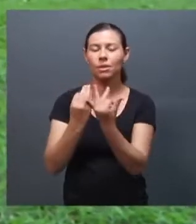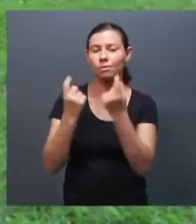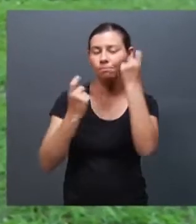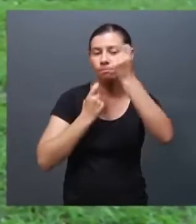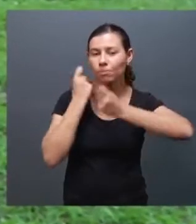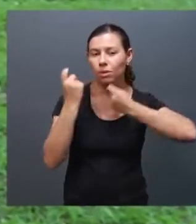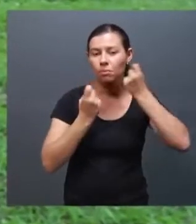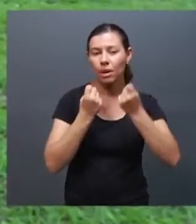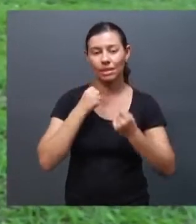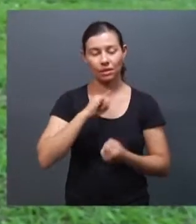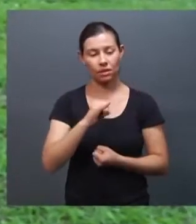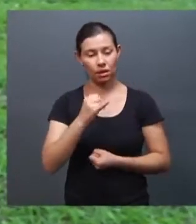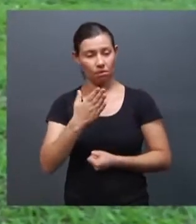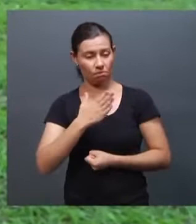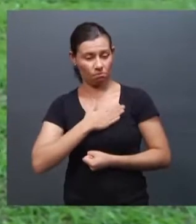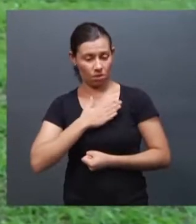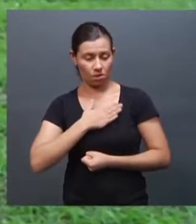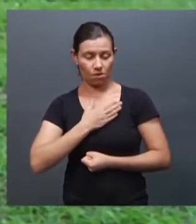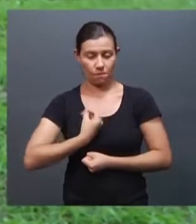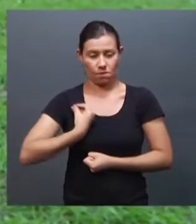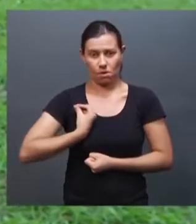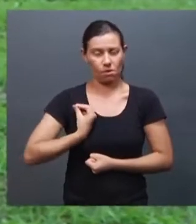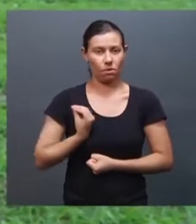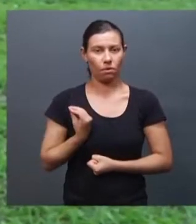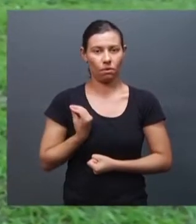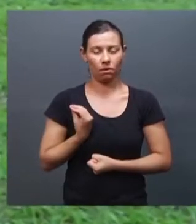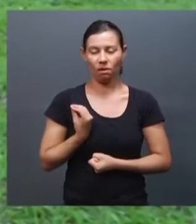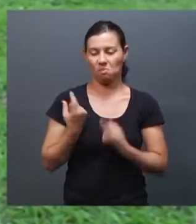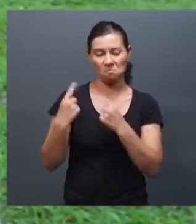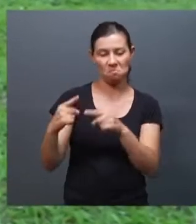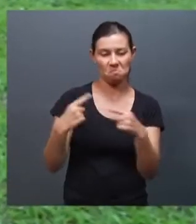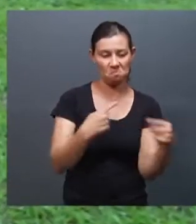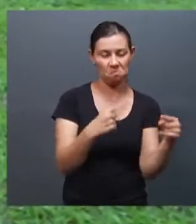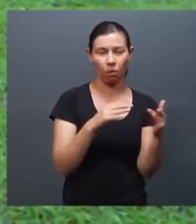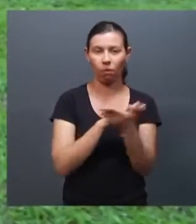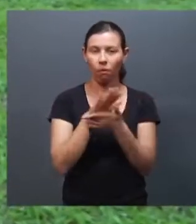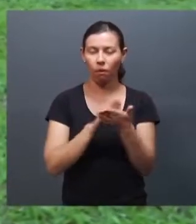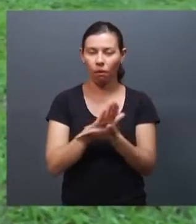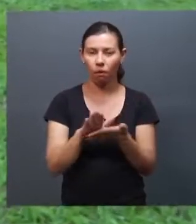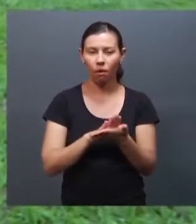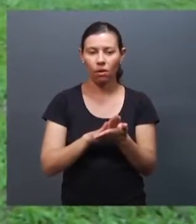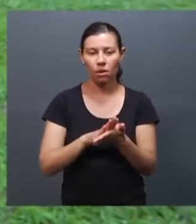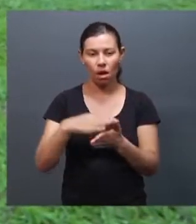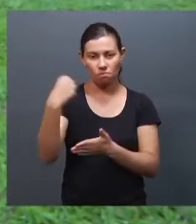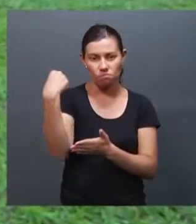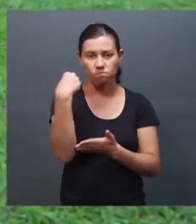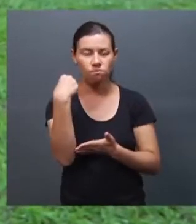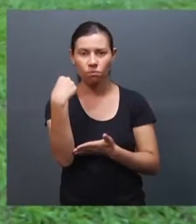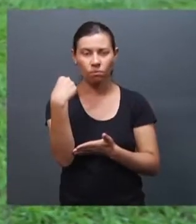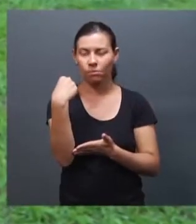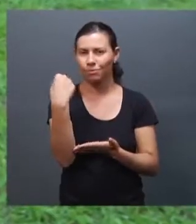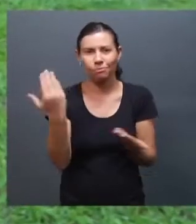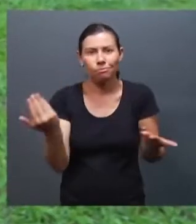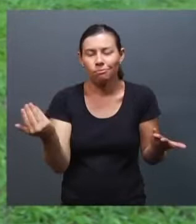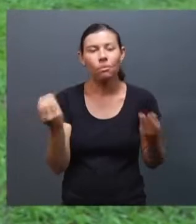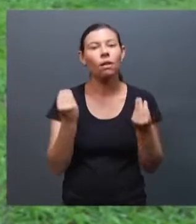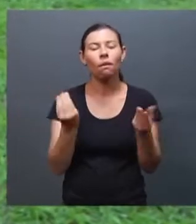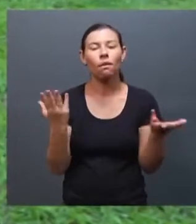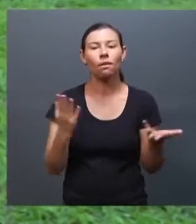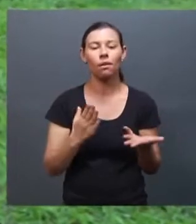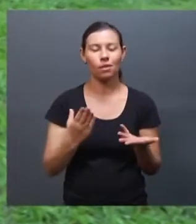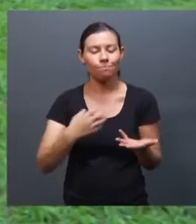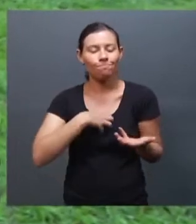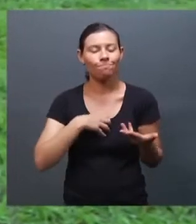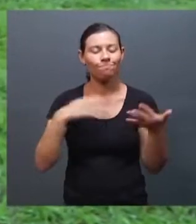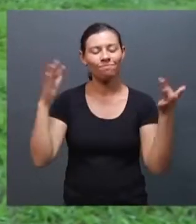fazendo mal para ninguém, por que a gente tem que apanhar para uma coisa que a gente está sendo feliz com a gente mesmo? Então, essas pessoas que